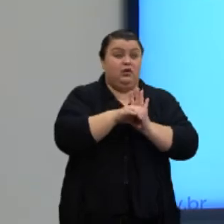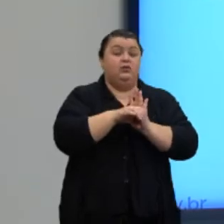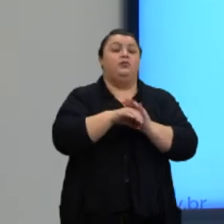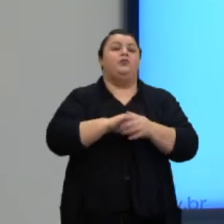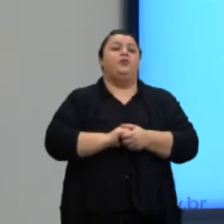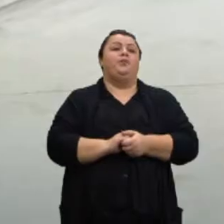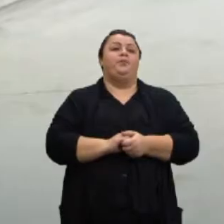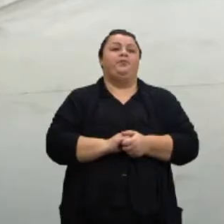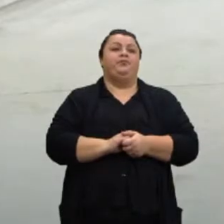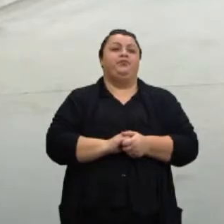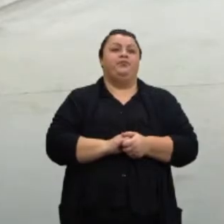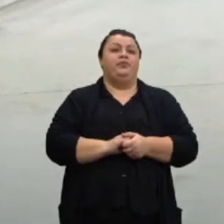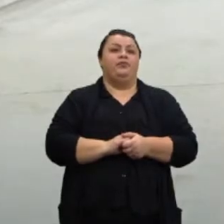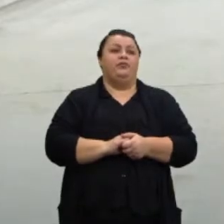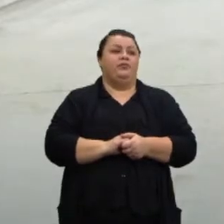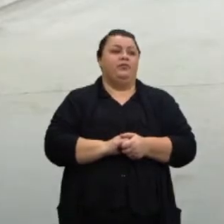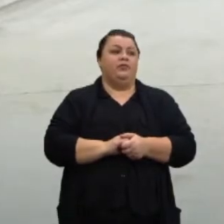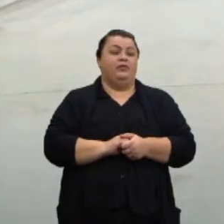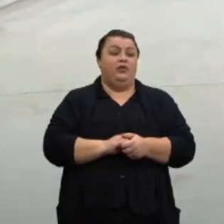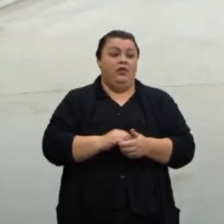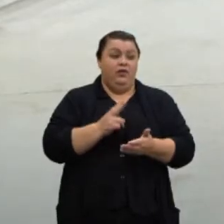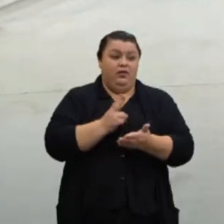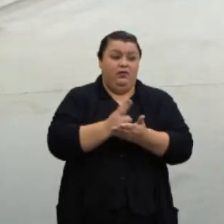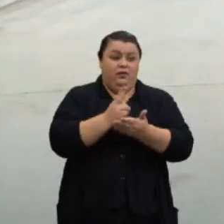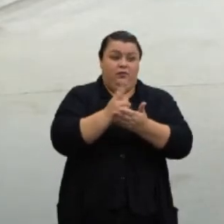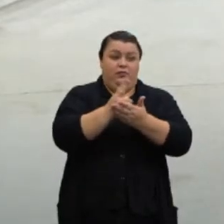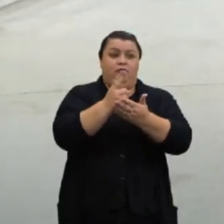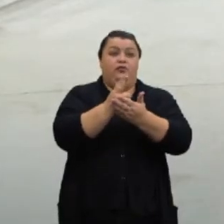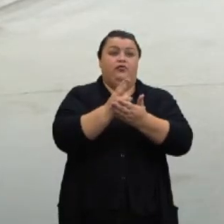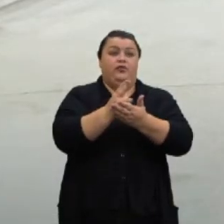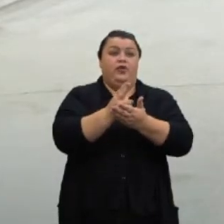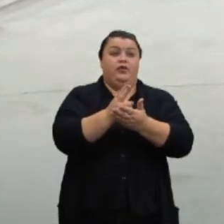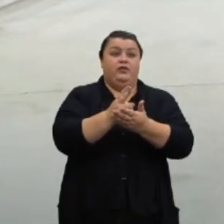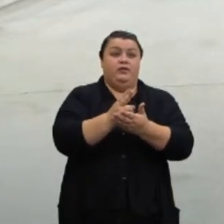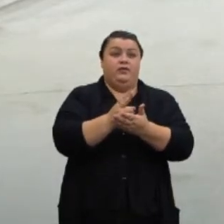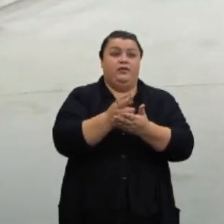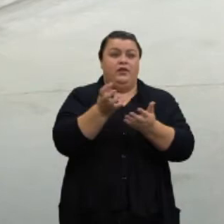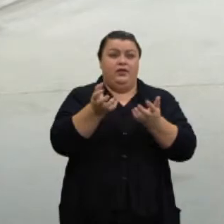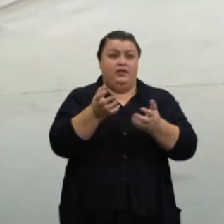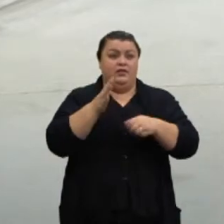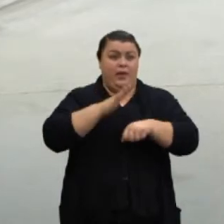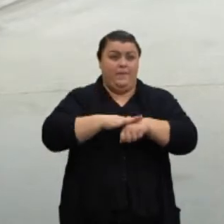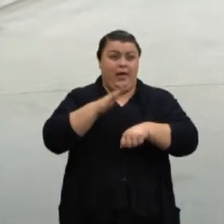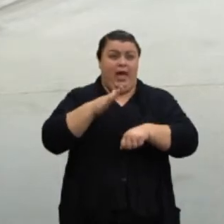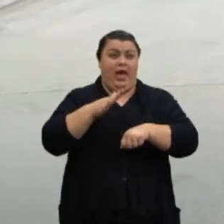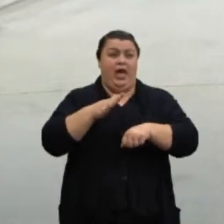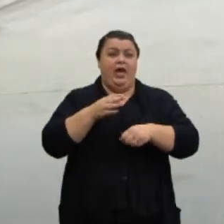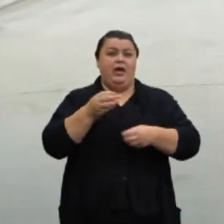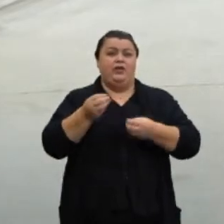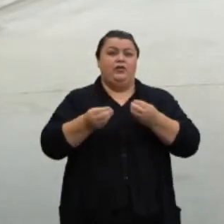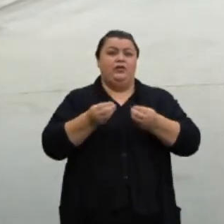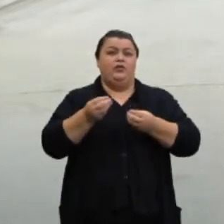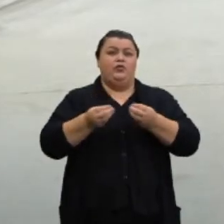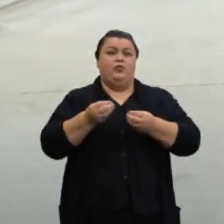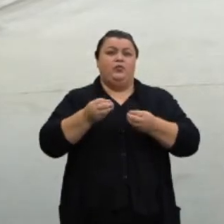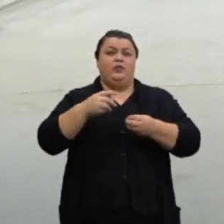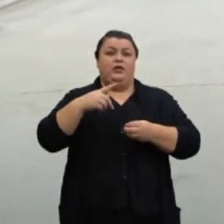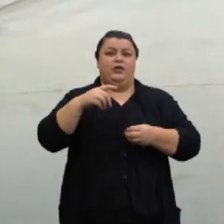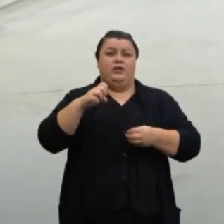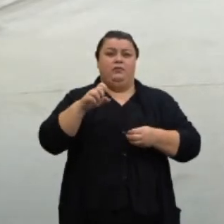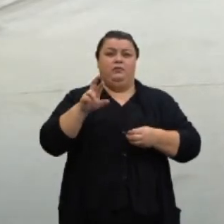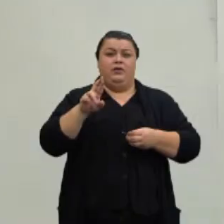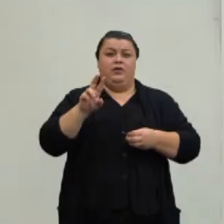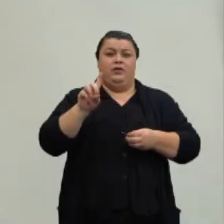Bom, gente, então nós vamos nessa sequência. Quem quiser mais sobre perpendicularismo, eu